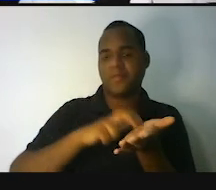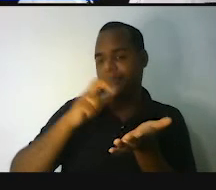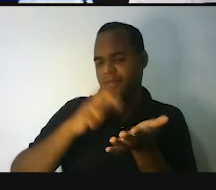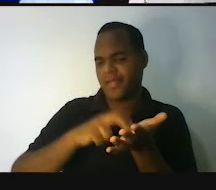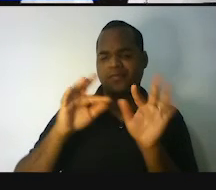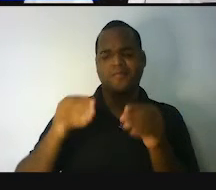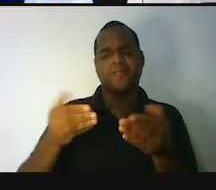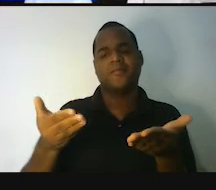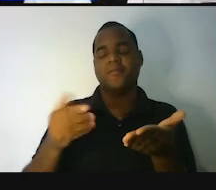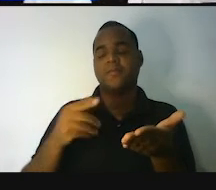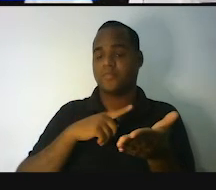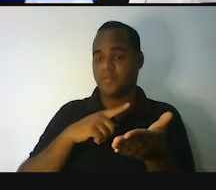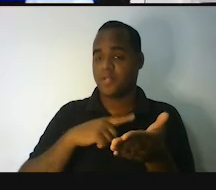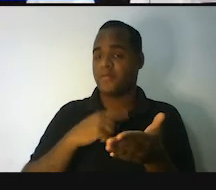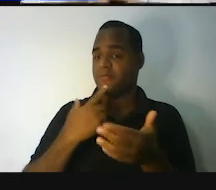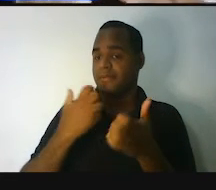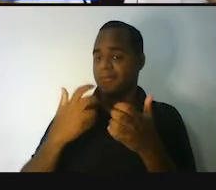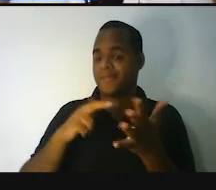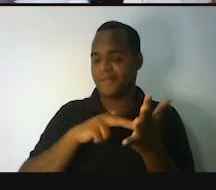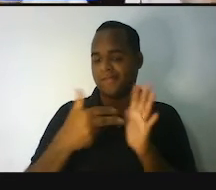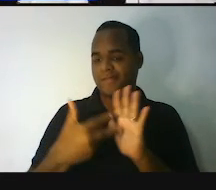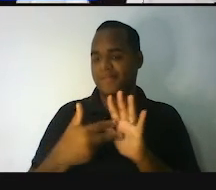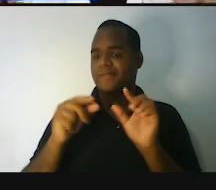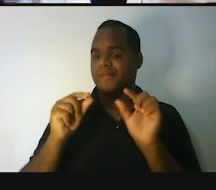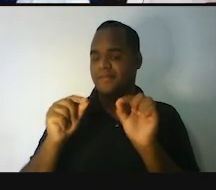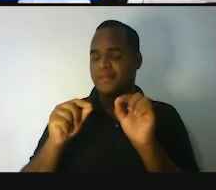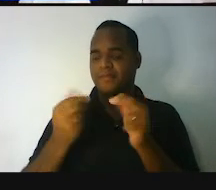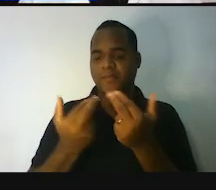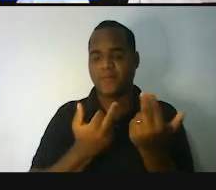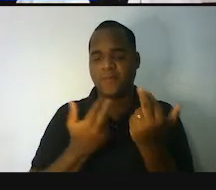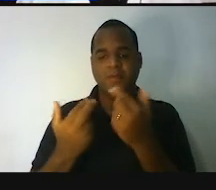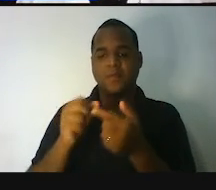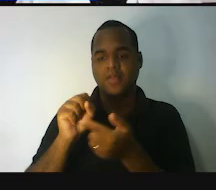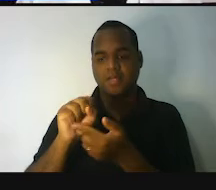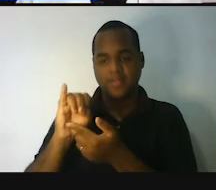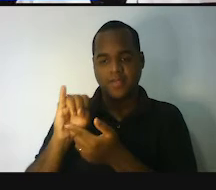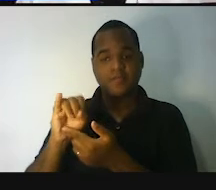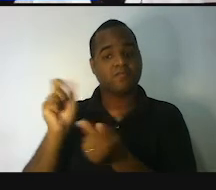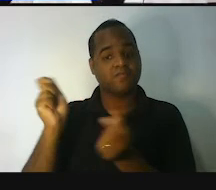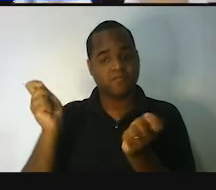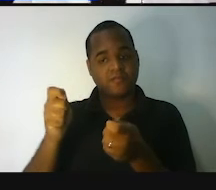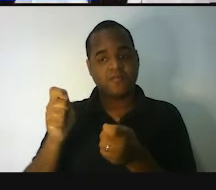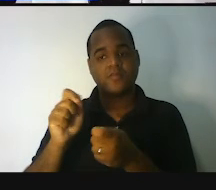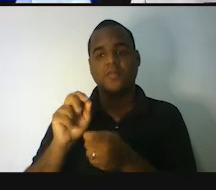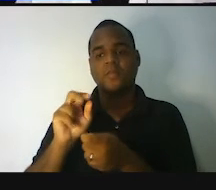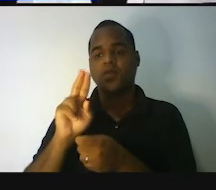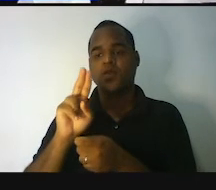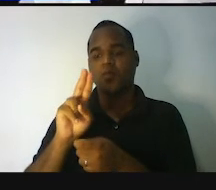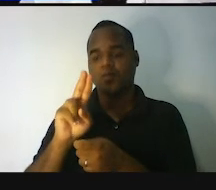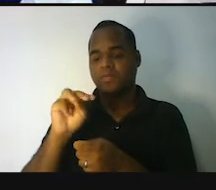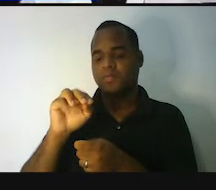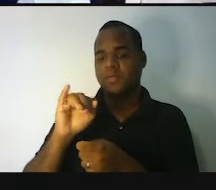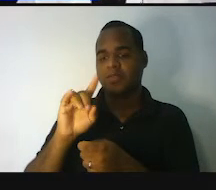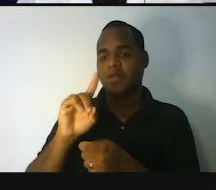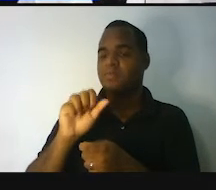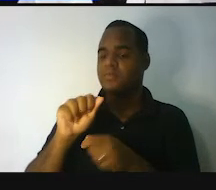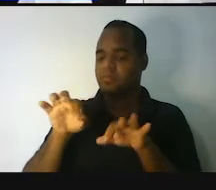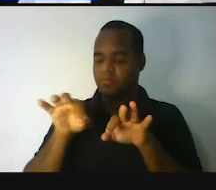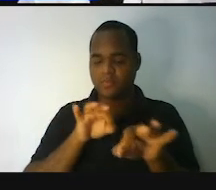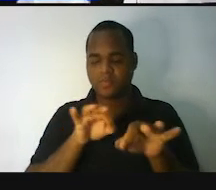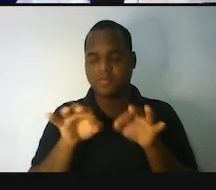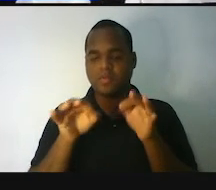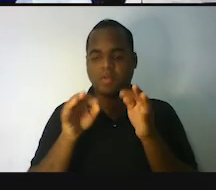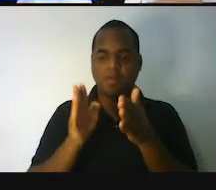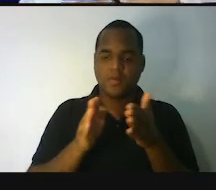manhã. Mas, enfim, tem o mesmo significado. Então, o Sistema Internacional de Unidades organizou essa coisa,